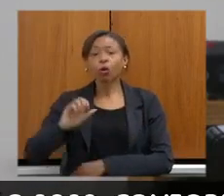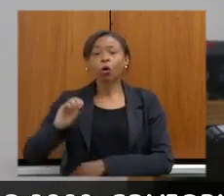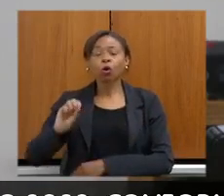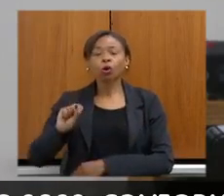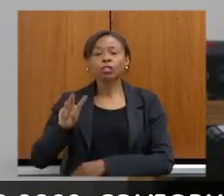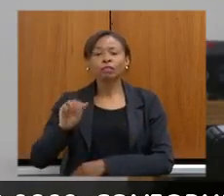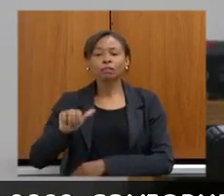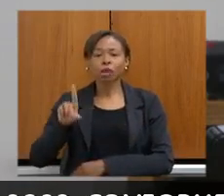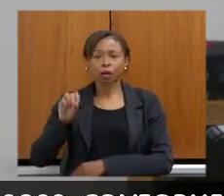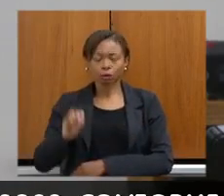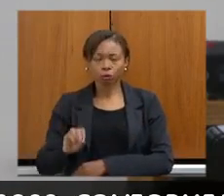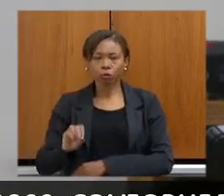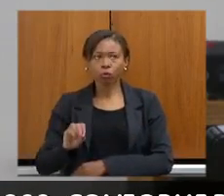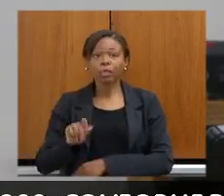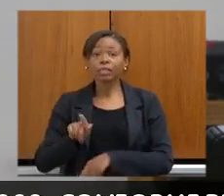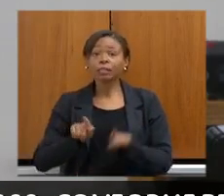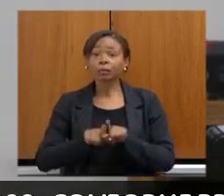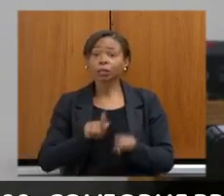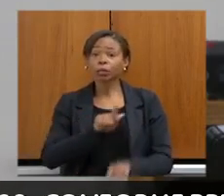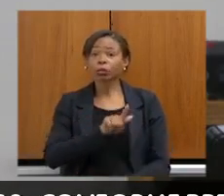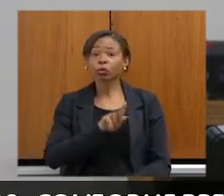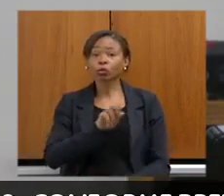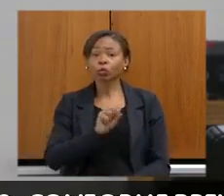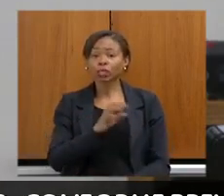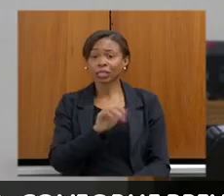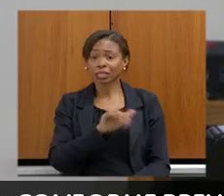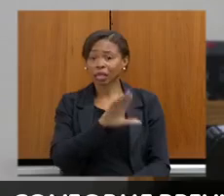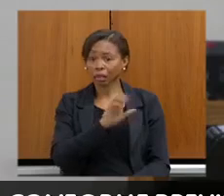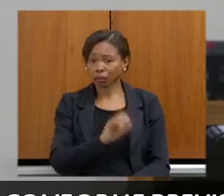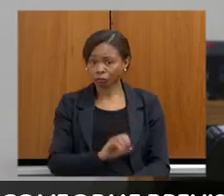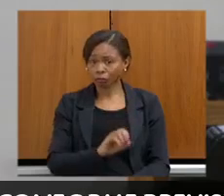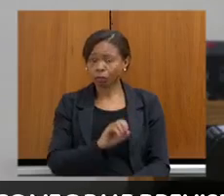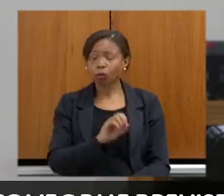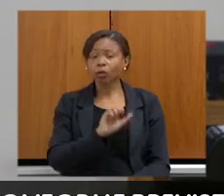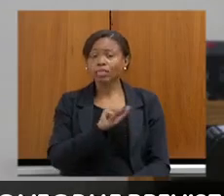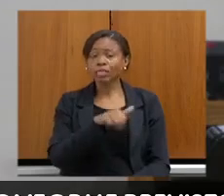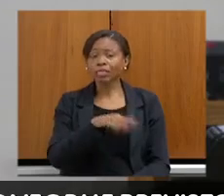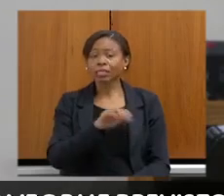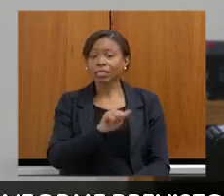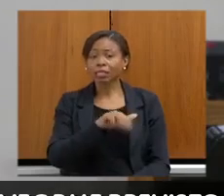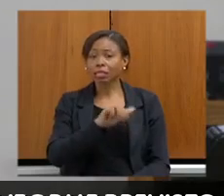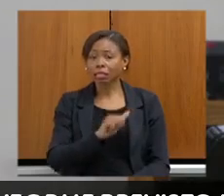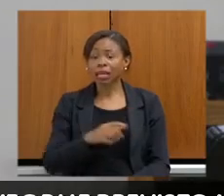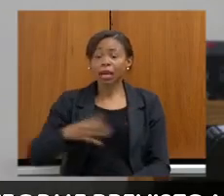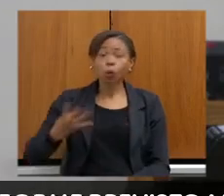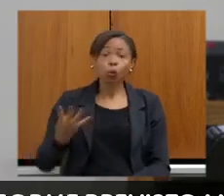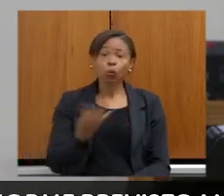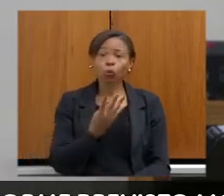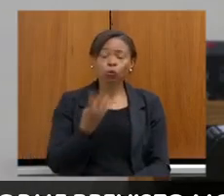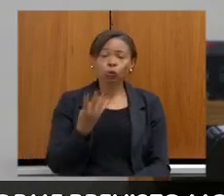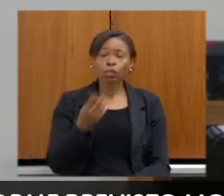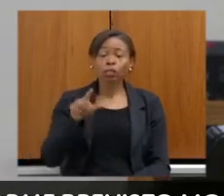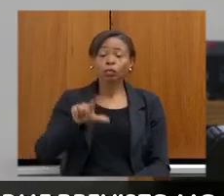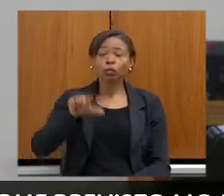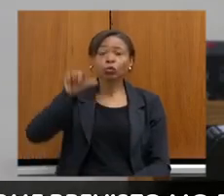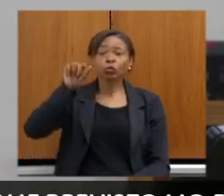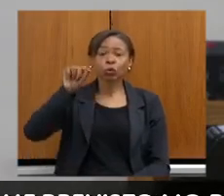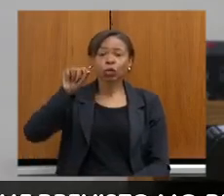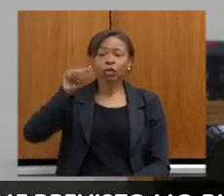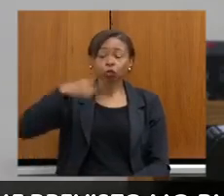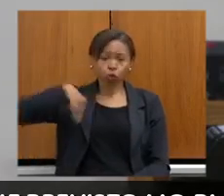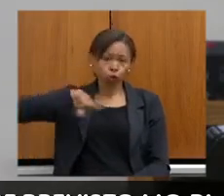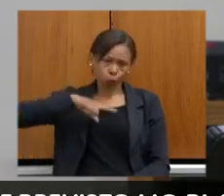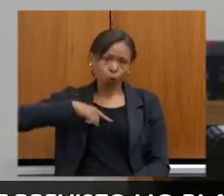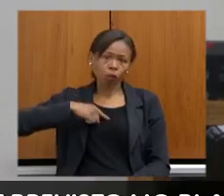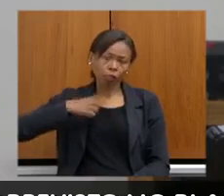Gustavo Santana, que, junto com essa presidência, escolheram esse tema, nós escolhemos esse tema,